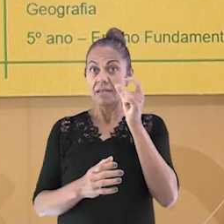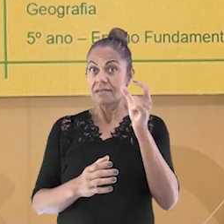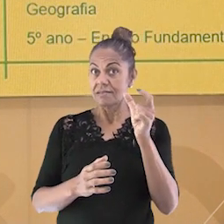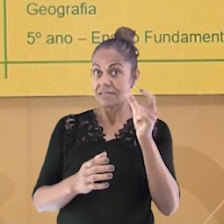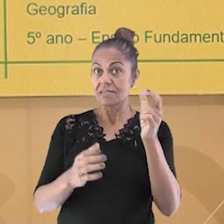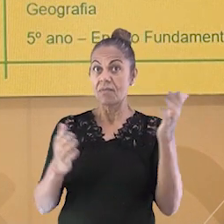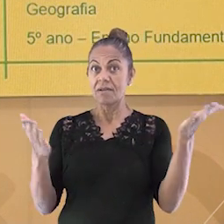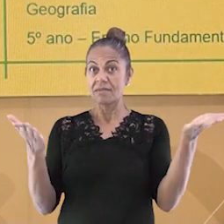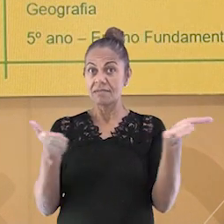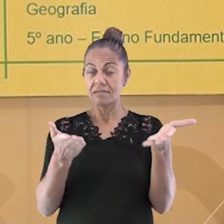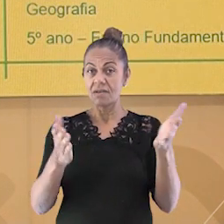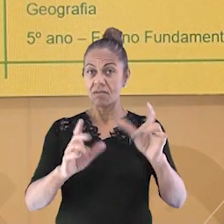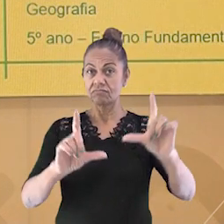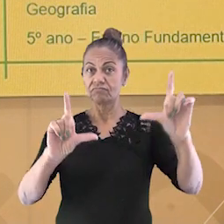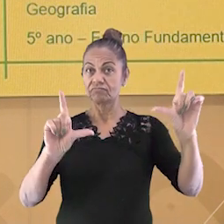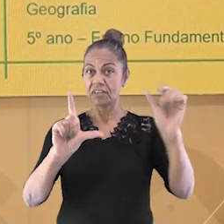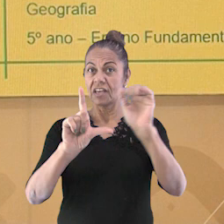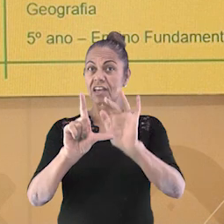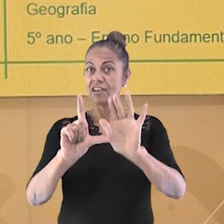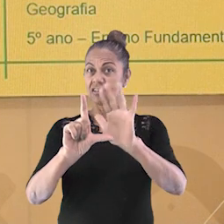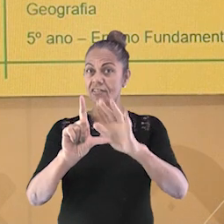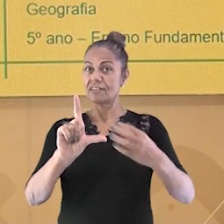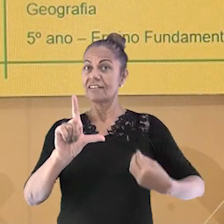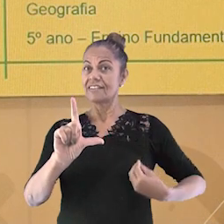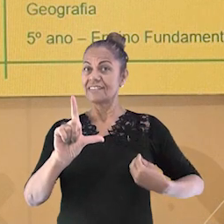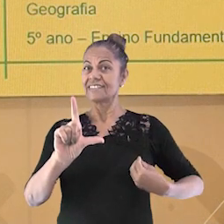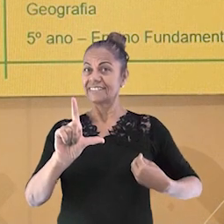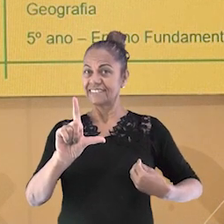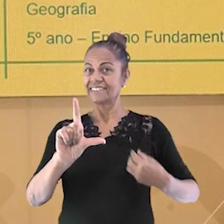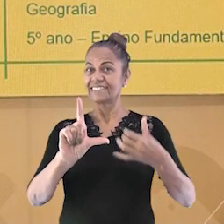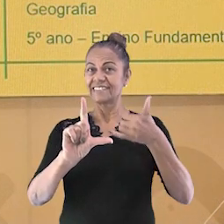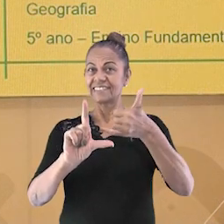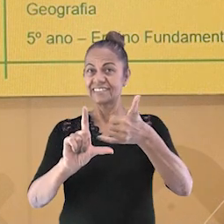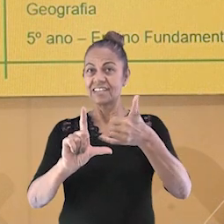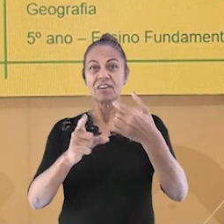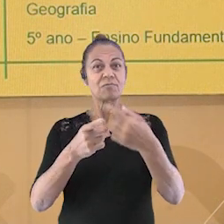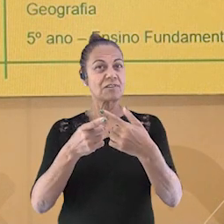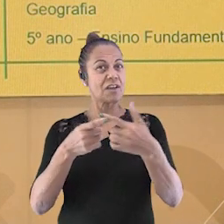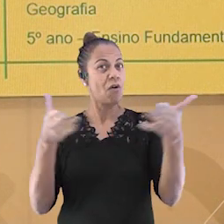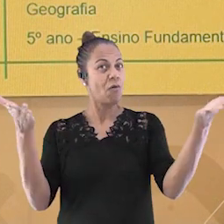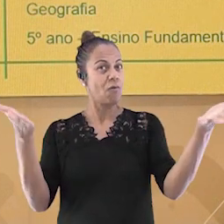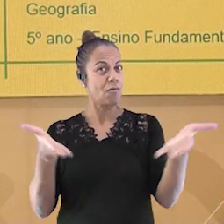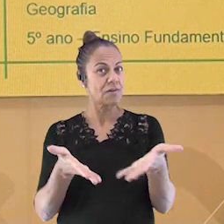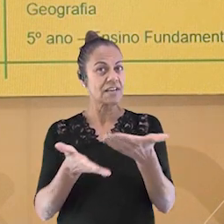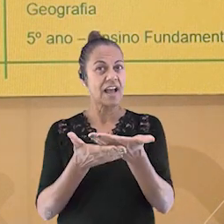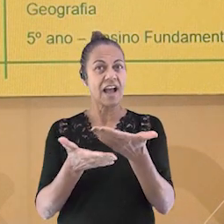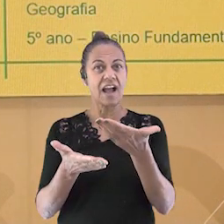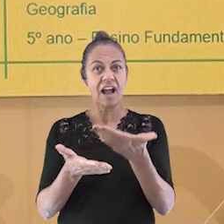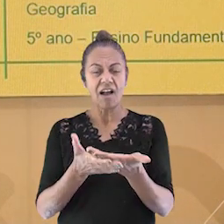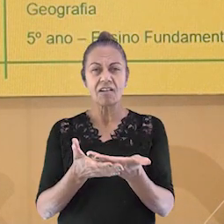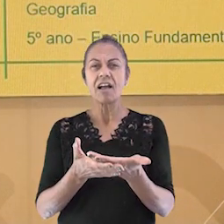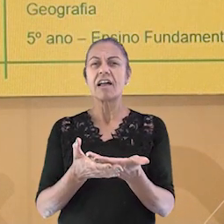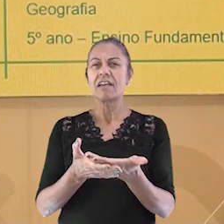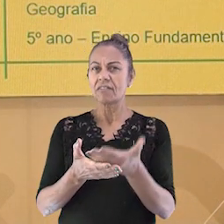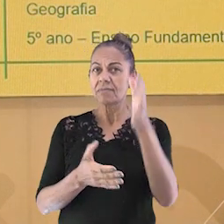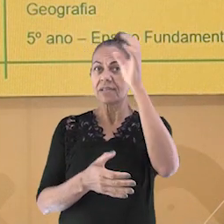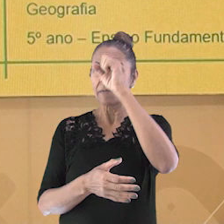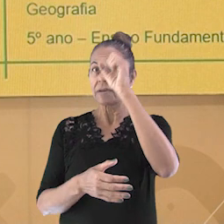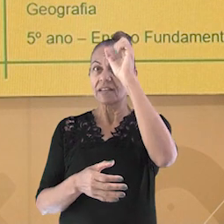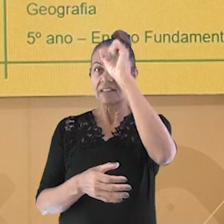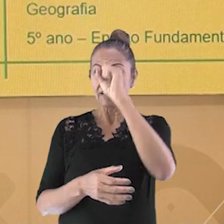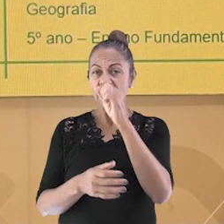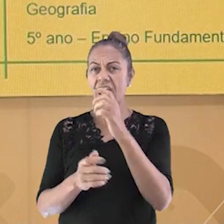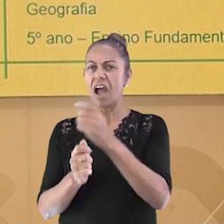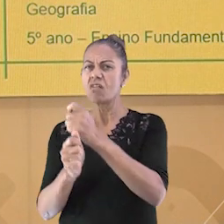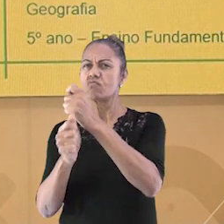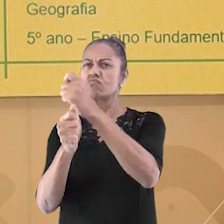Porque hoje, na nossa aula, nós iremos aprender sobre as diferentes infraestruturas que existem nas cidades. E para